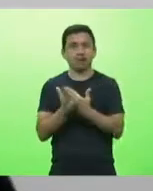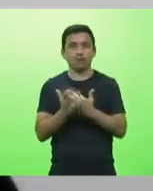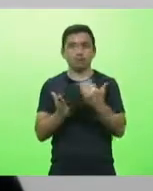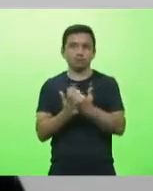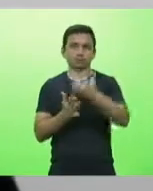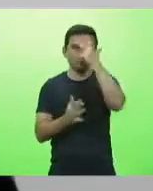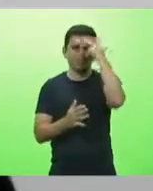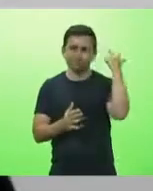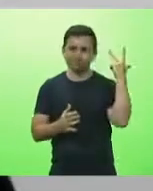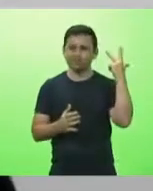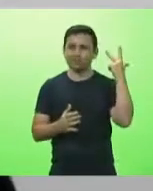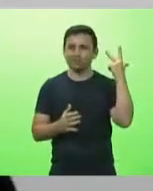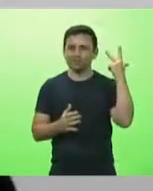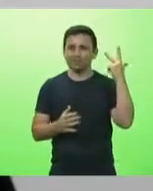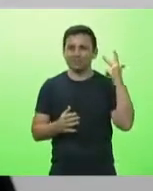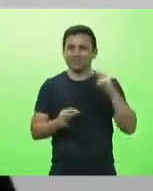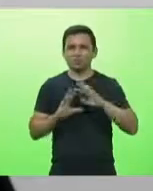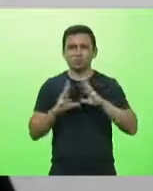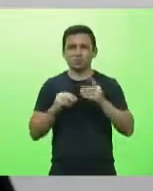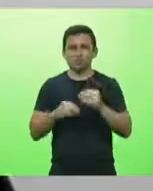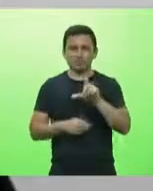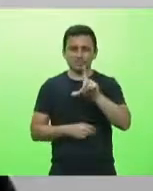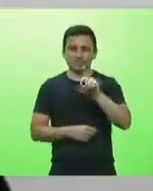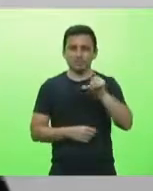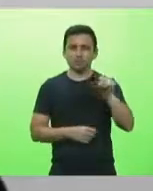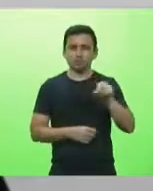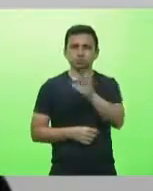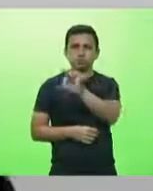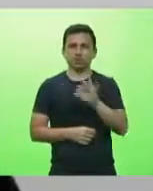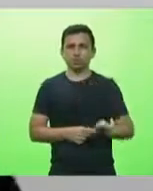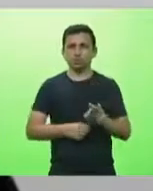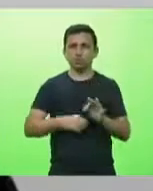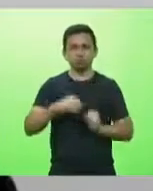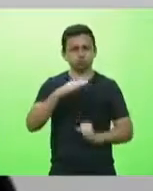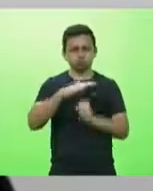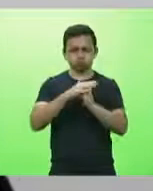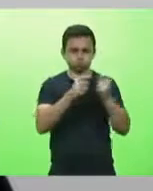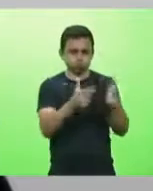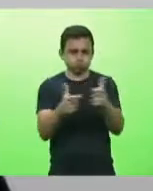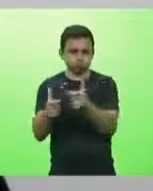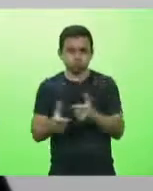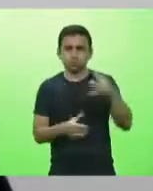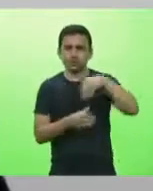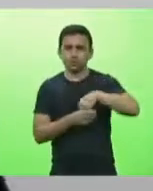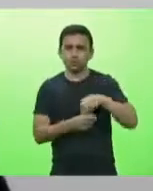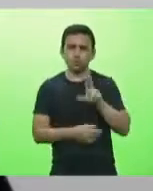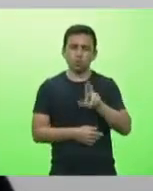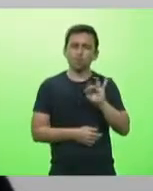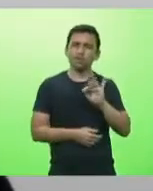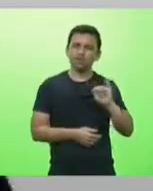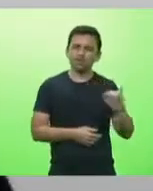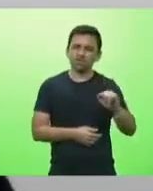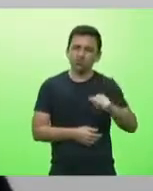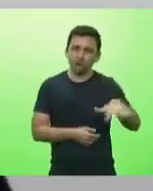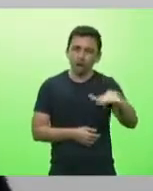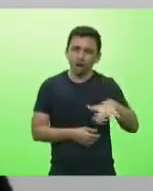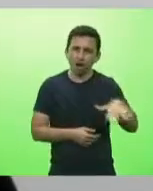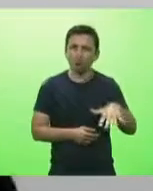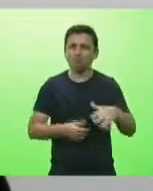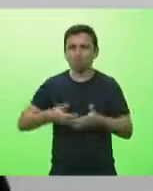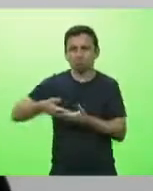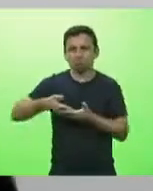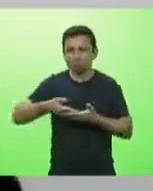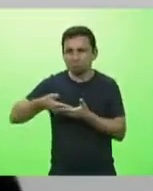unidades 100% lotada em todos os ambientes tanto na UTI geral UTI neonatal